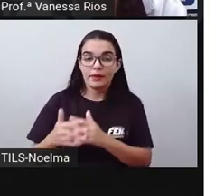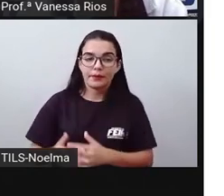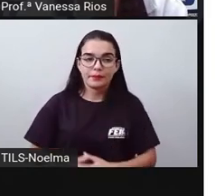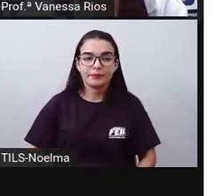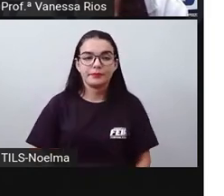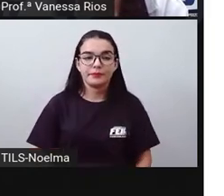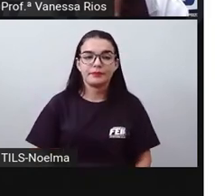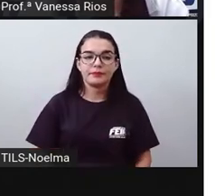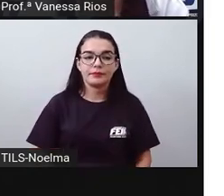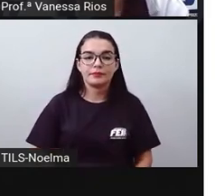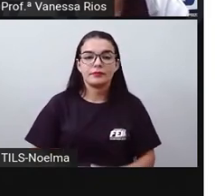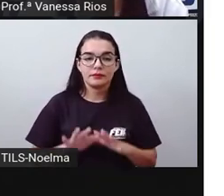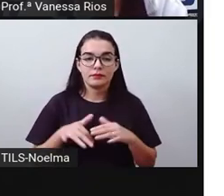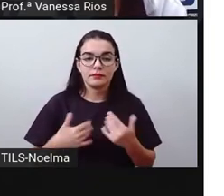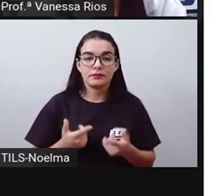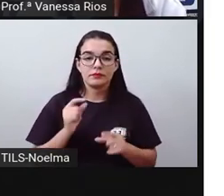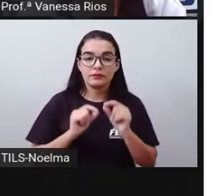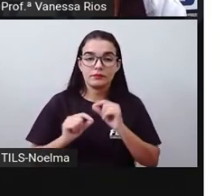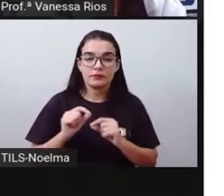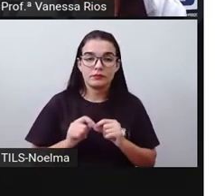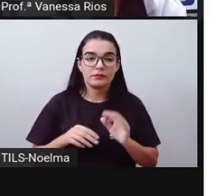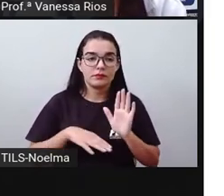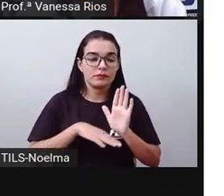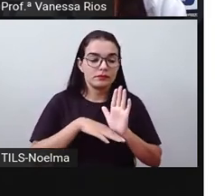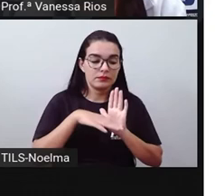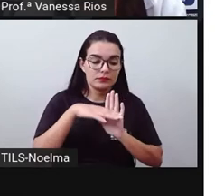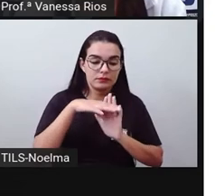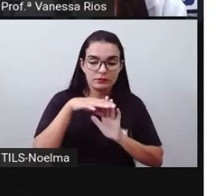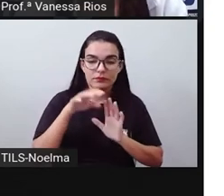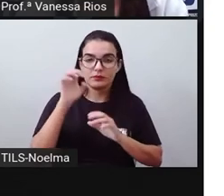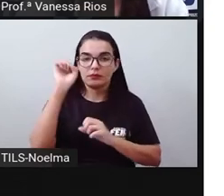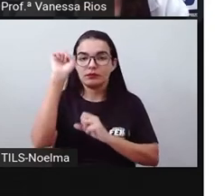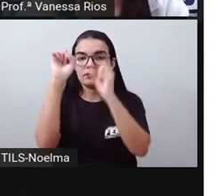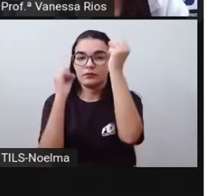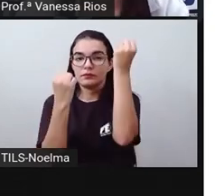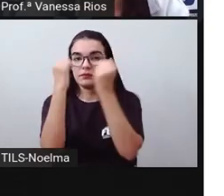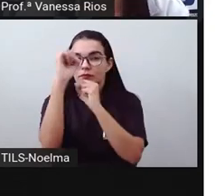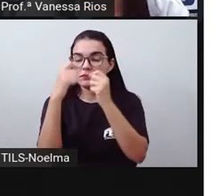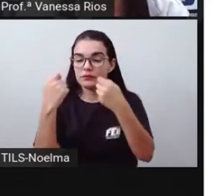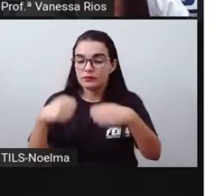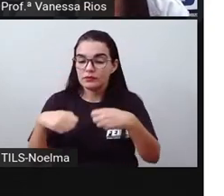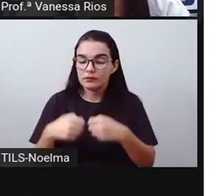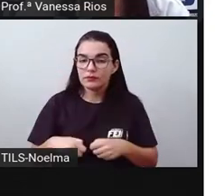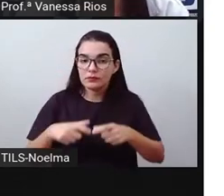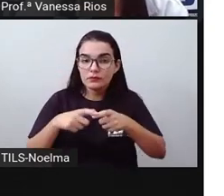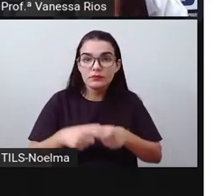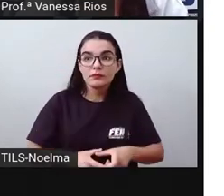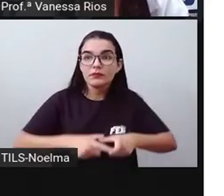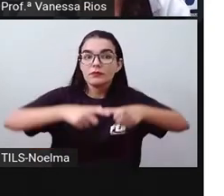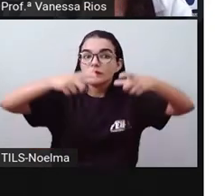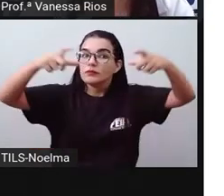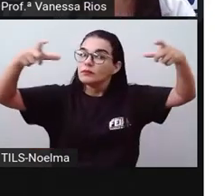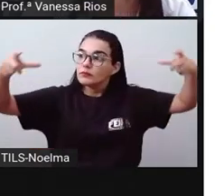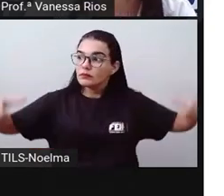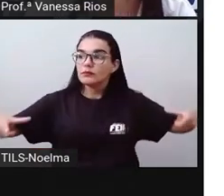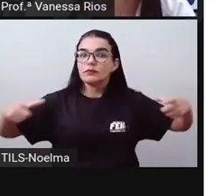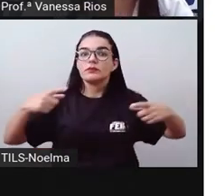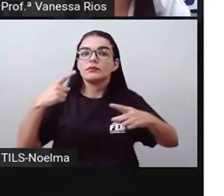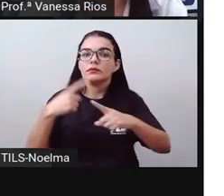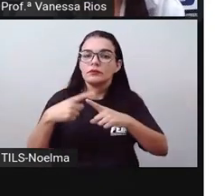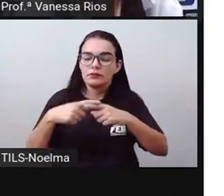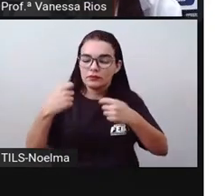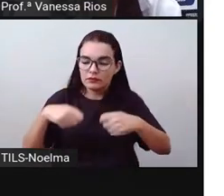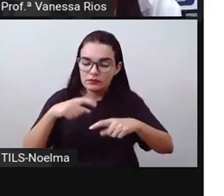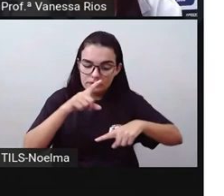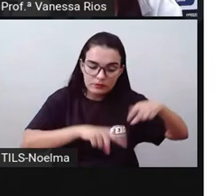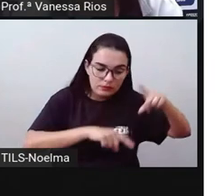Então, o processo de industrialização precisava alcançar vários lugares do nosso país para levar a mercadoria,